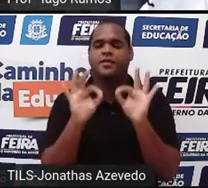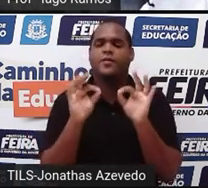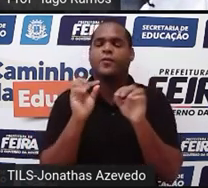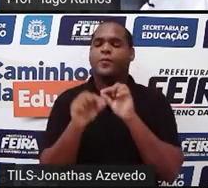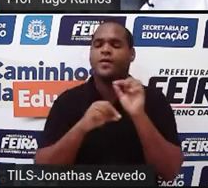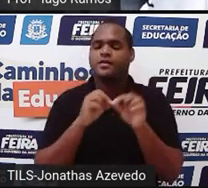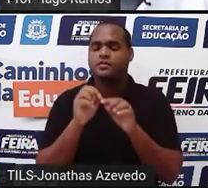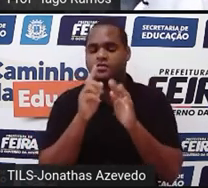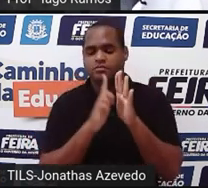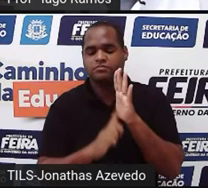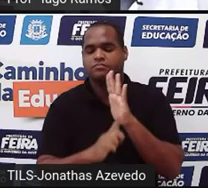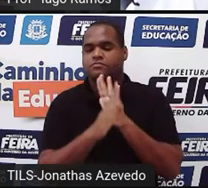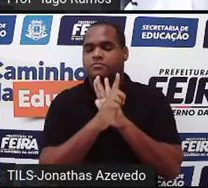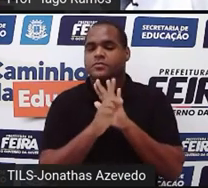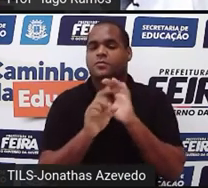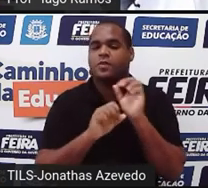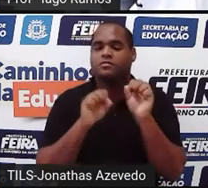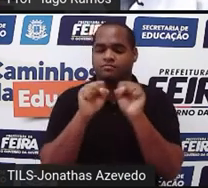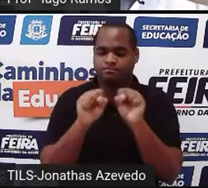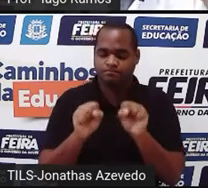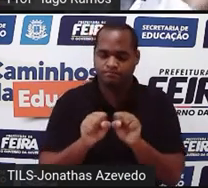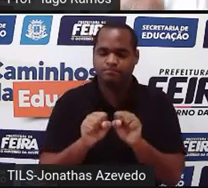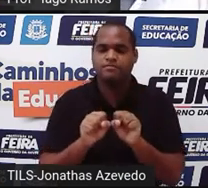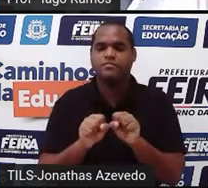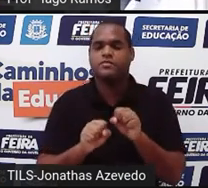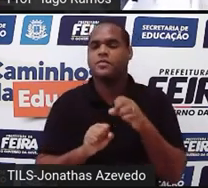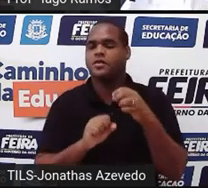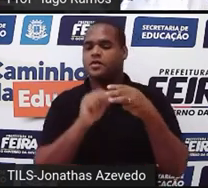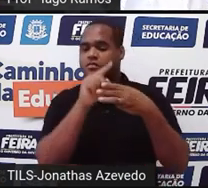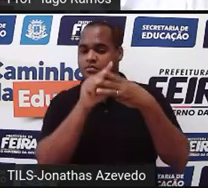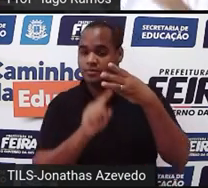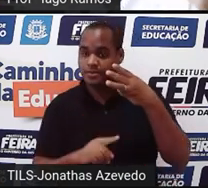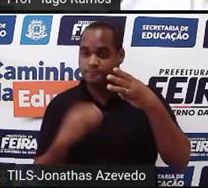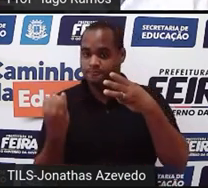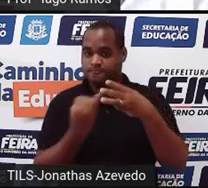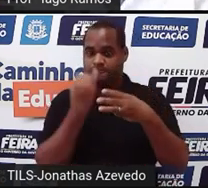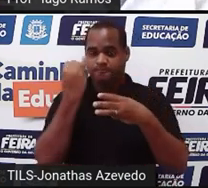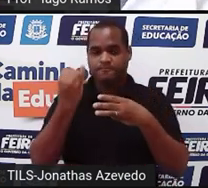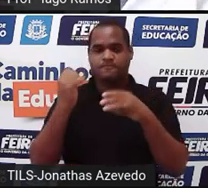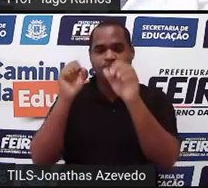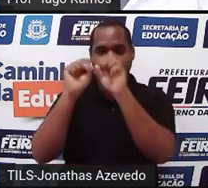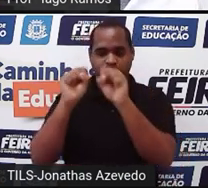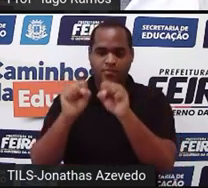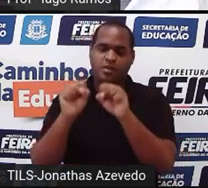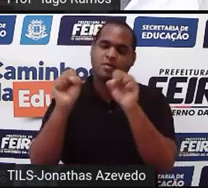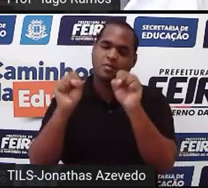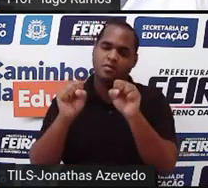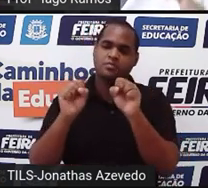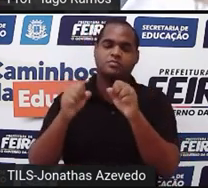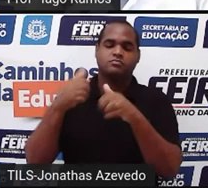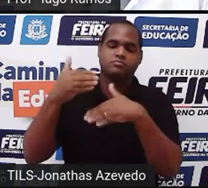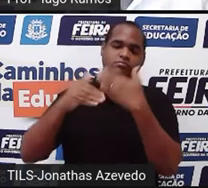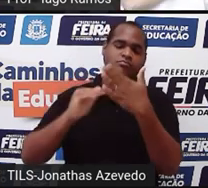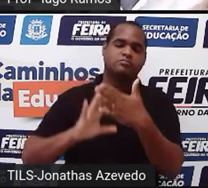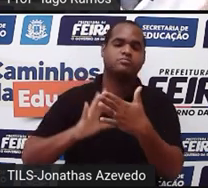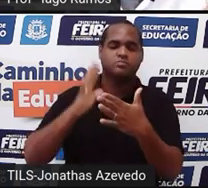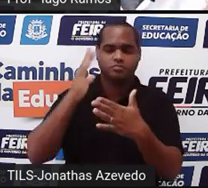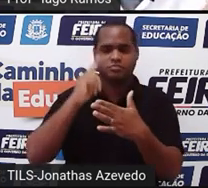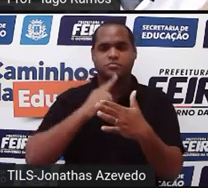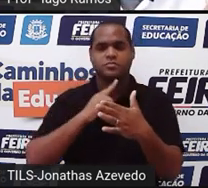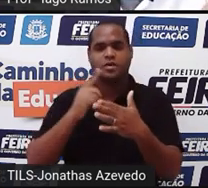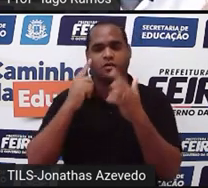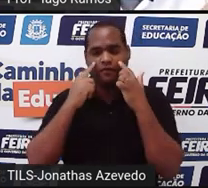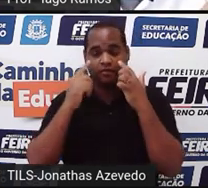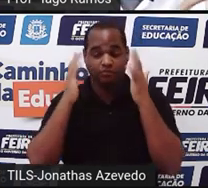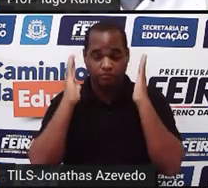do gráfico do sistema. Então a gente tem esses três casos. Sistema possível determinado, que a gente já